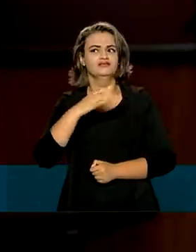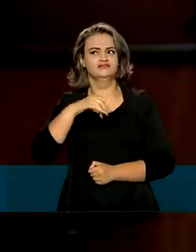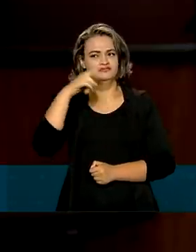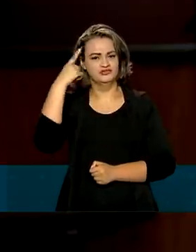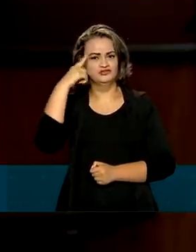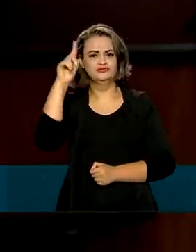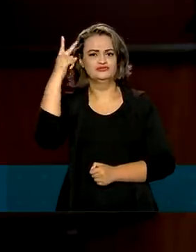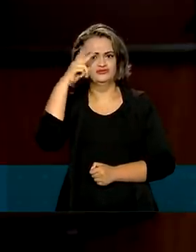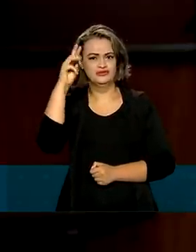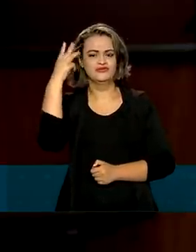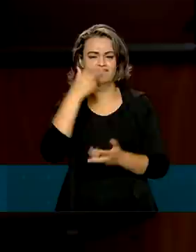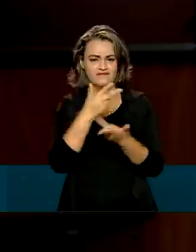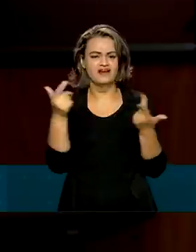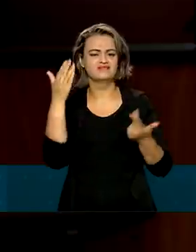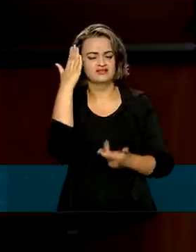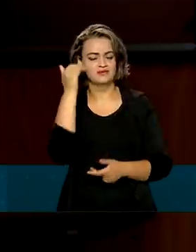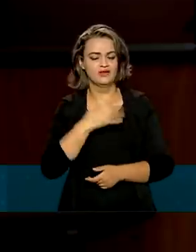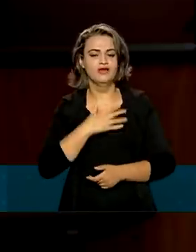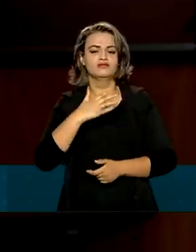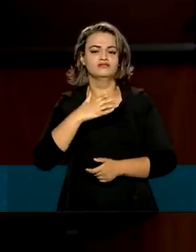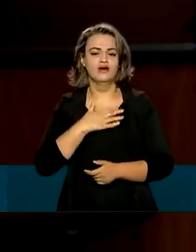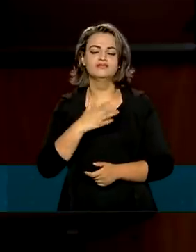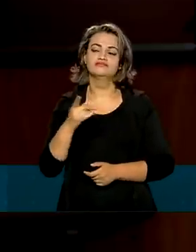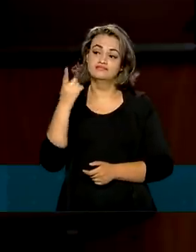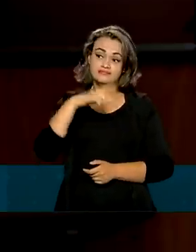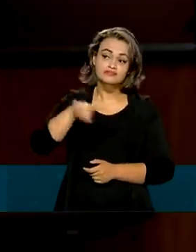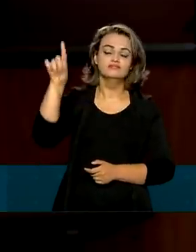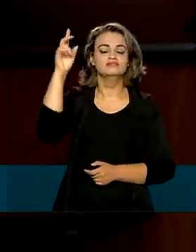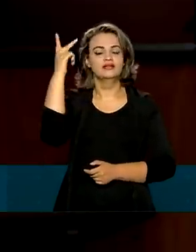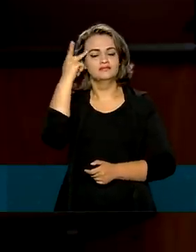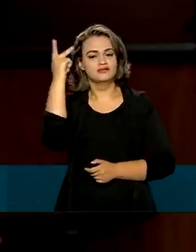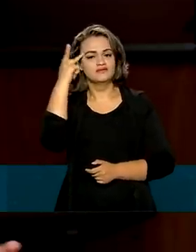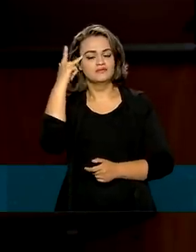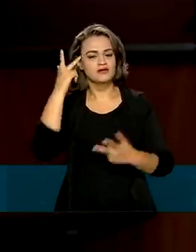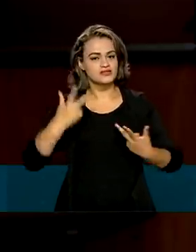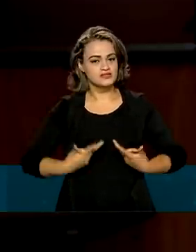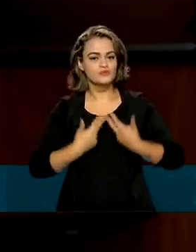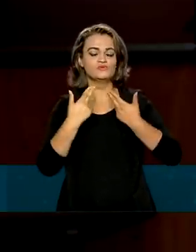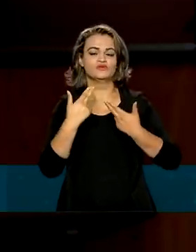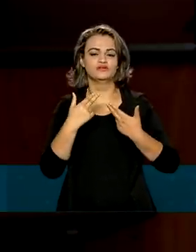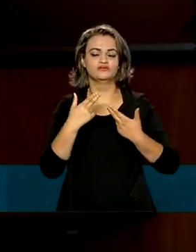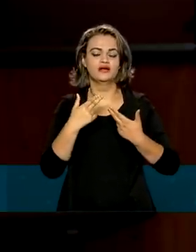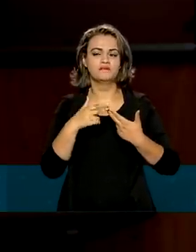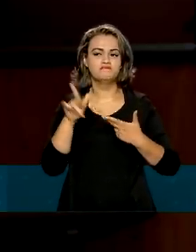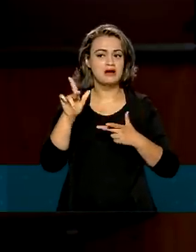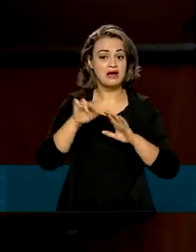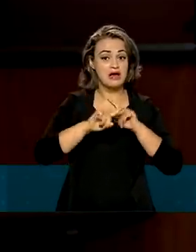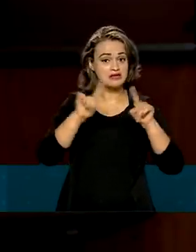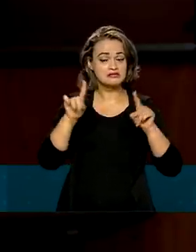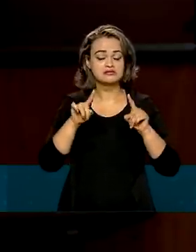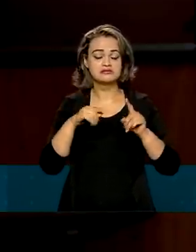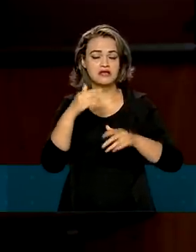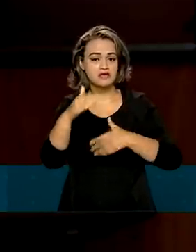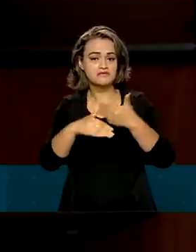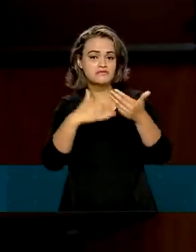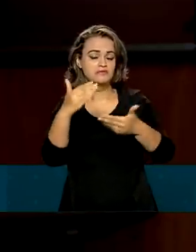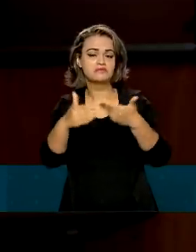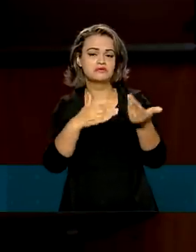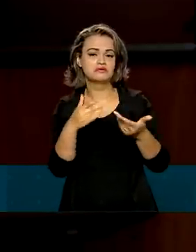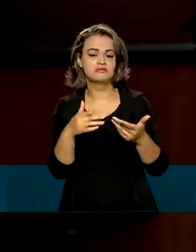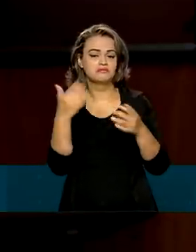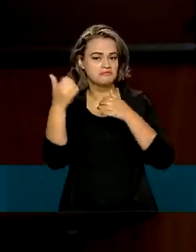consecutivos sabe o que é isso. E fui para São Paulo para ser submetido a cirurgia. Graças a Deus, o quadro evoluiu durante o próprio voo.